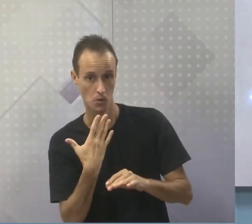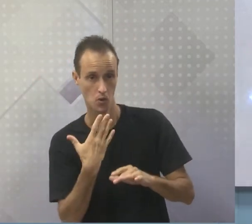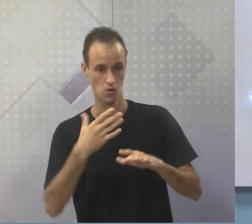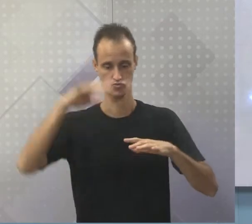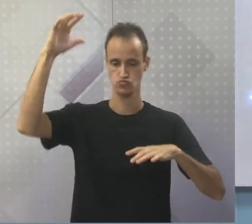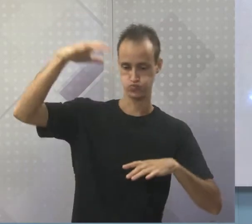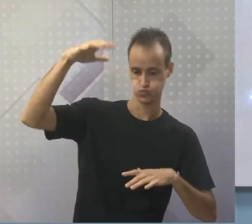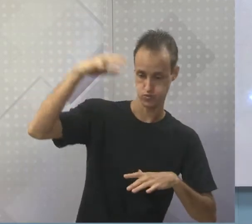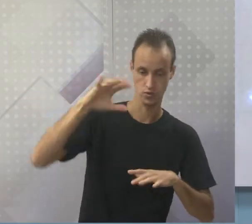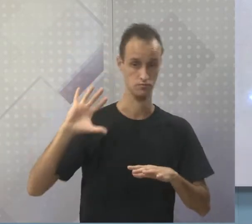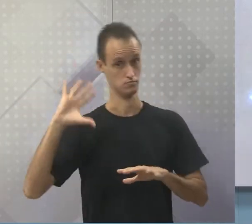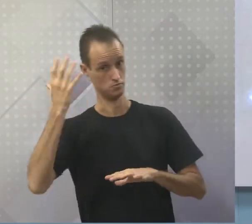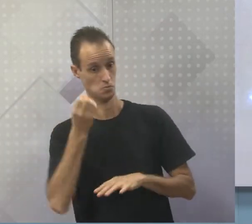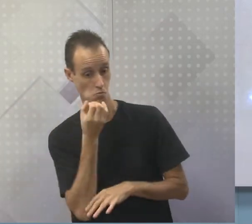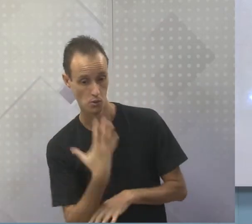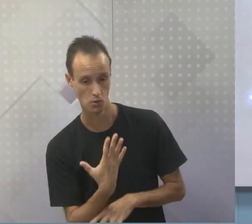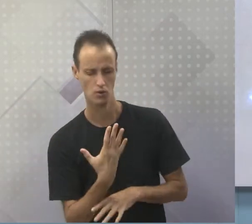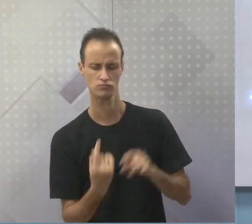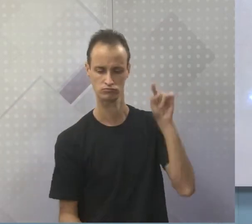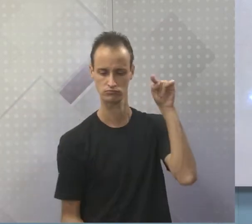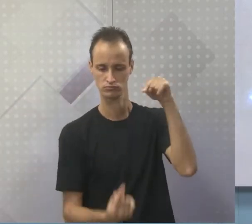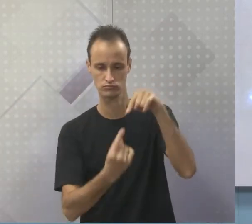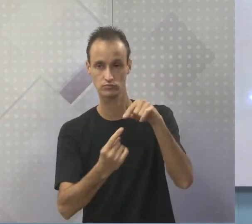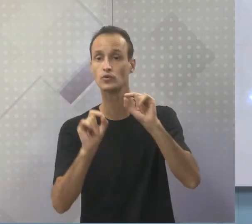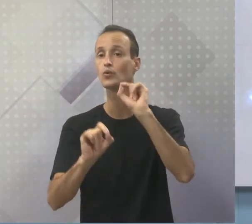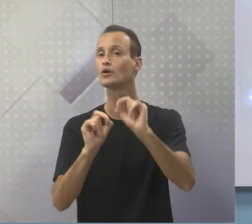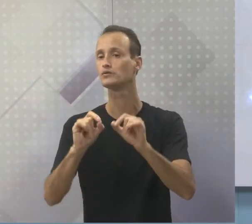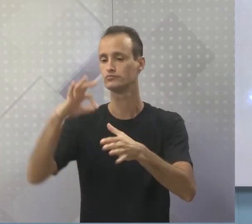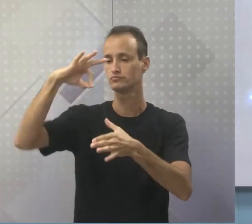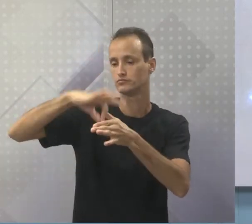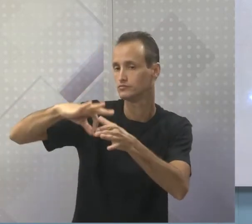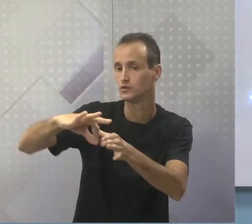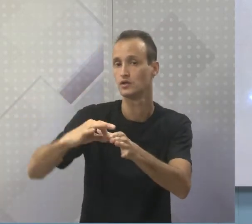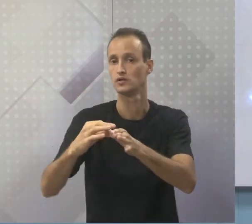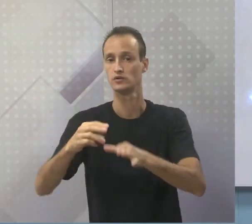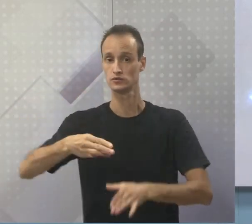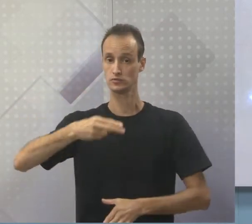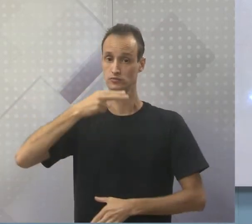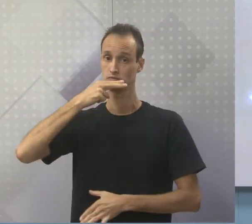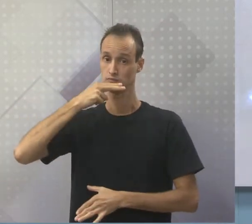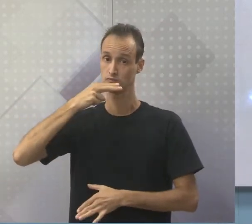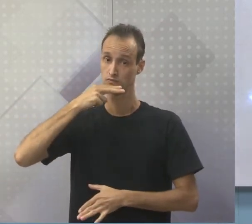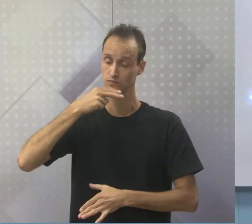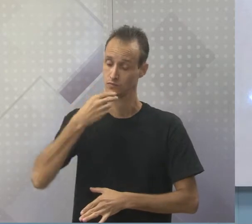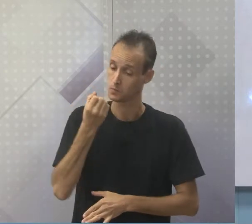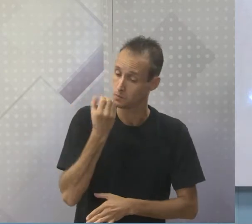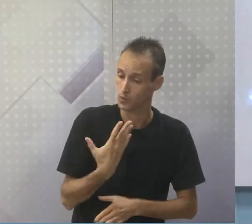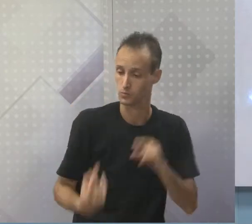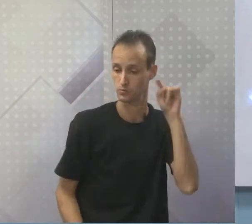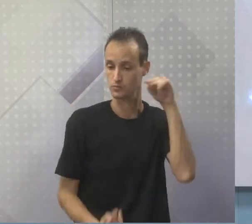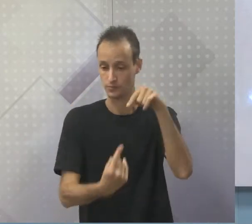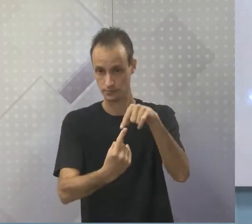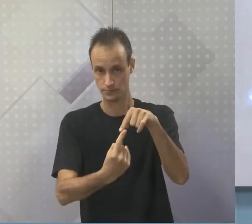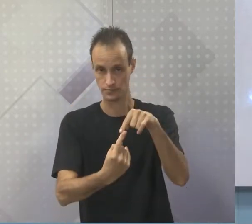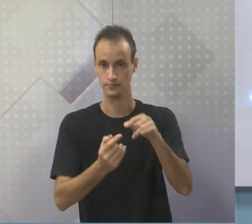regulares, o clima favorável para a produção de cana-de-açúcar. Então, a atividade canavieira destaque no nosso litoral. Inclusive,